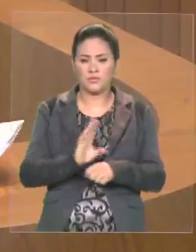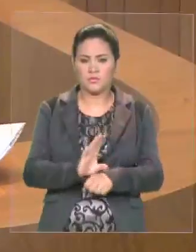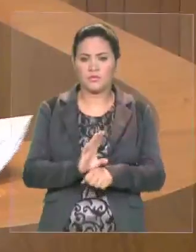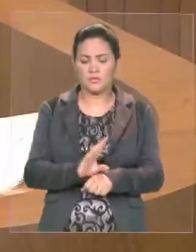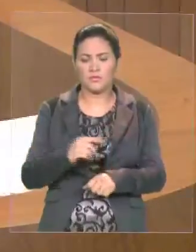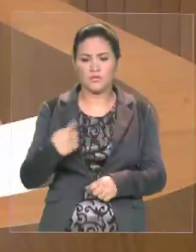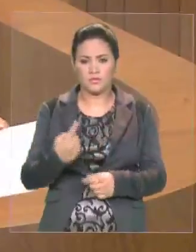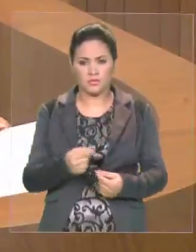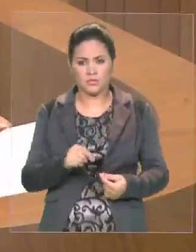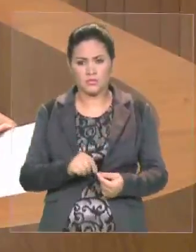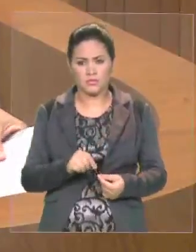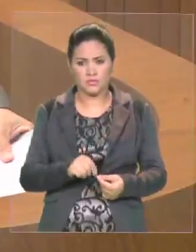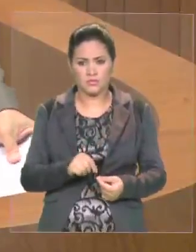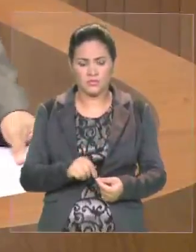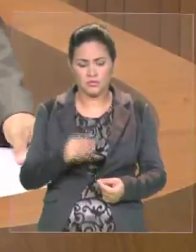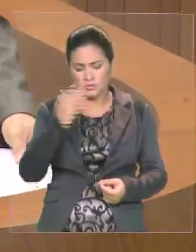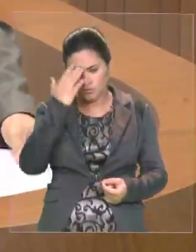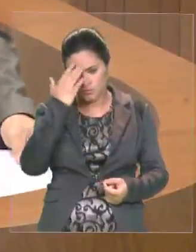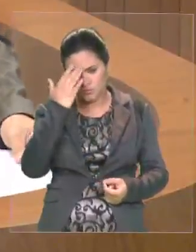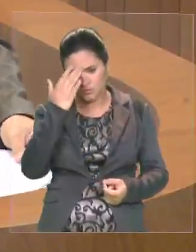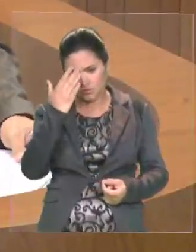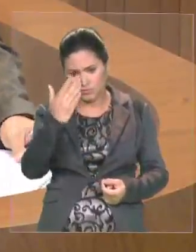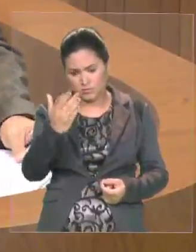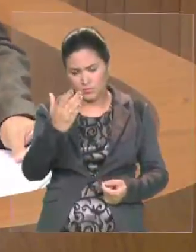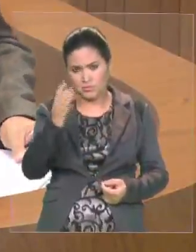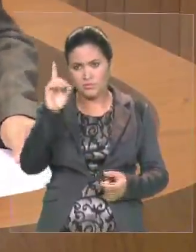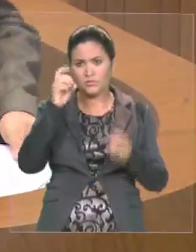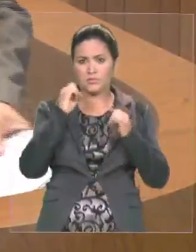estamos fazendo enquanto parlamentares. Então, eu quero agradecer a oportunidade. Que Deus abençoe a todos.